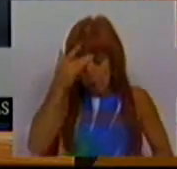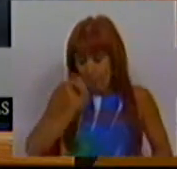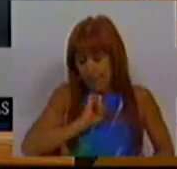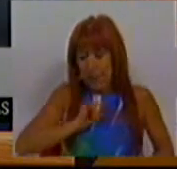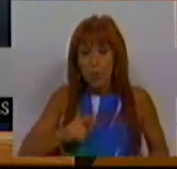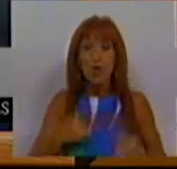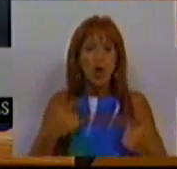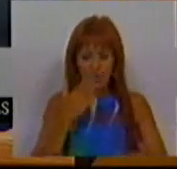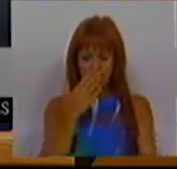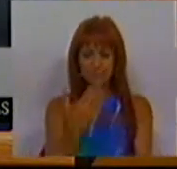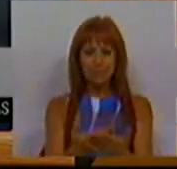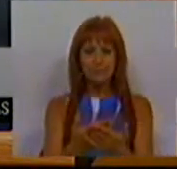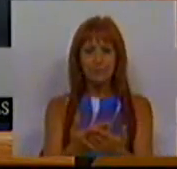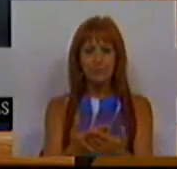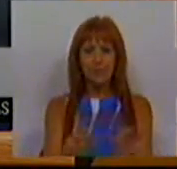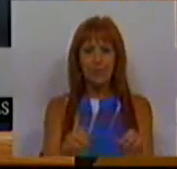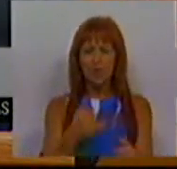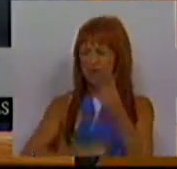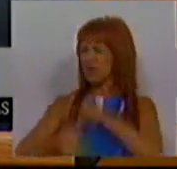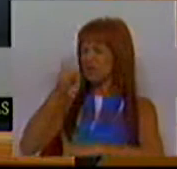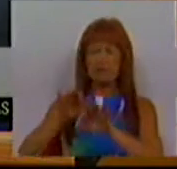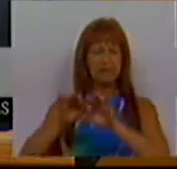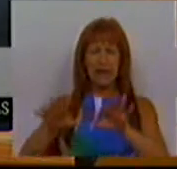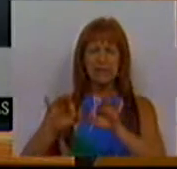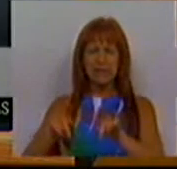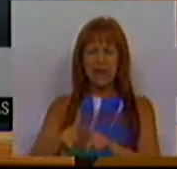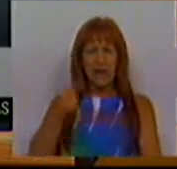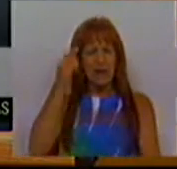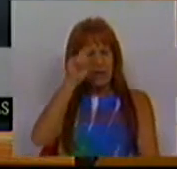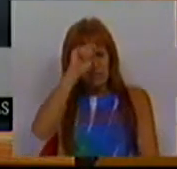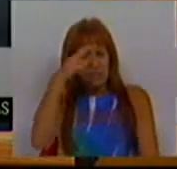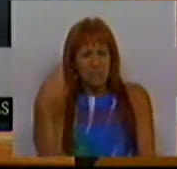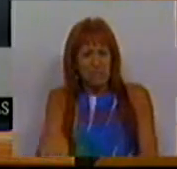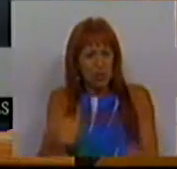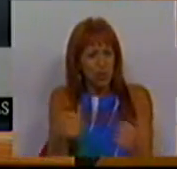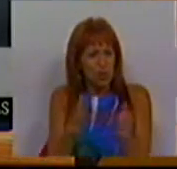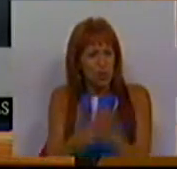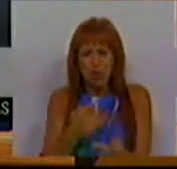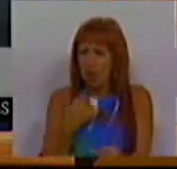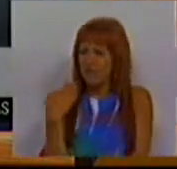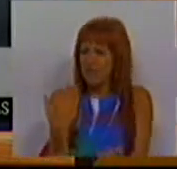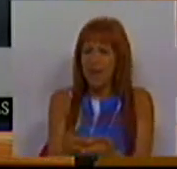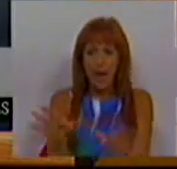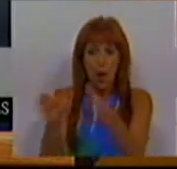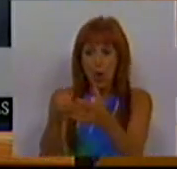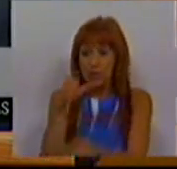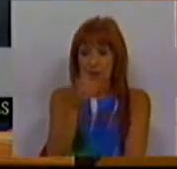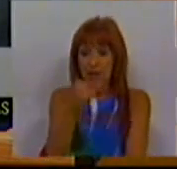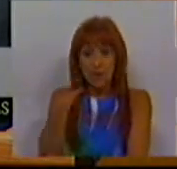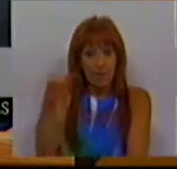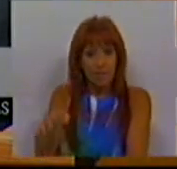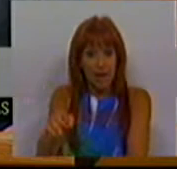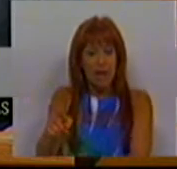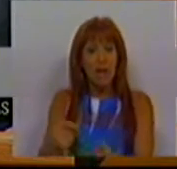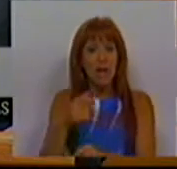opinião estamos perante um sério retrocesso na consideração que todos devemos ao Conselho das Comunidades